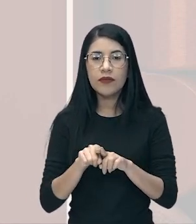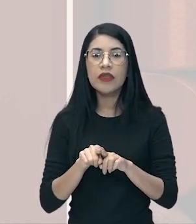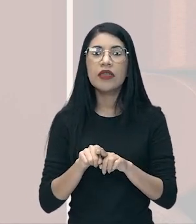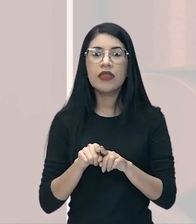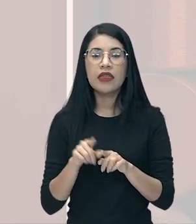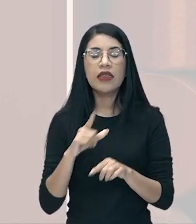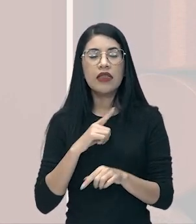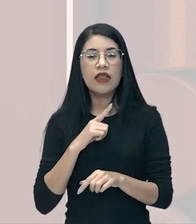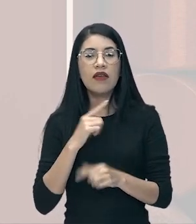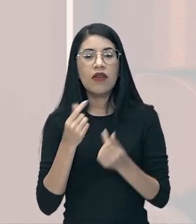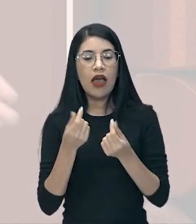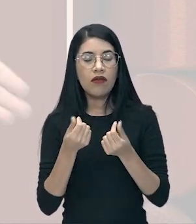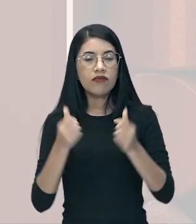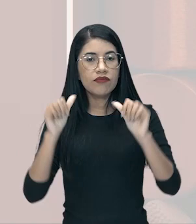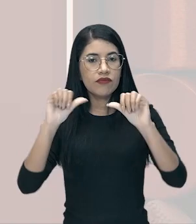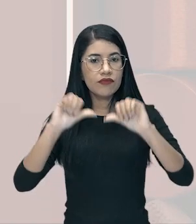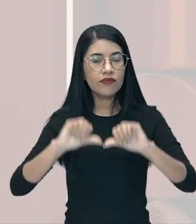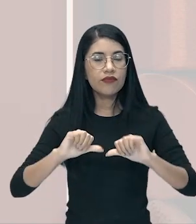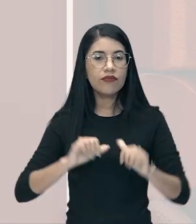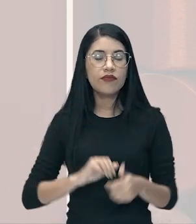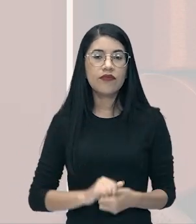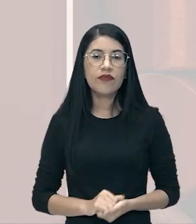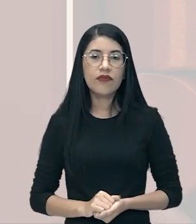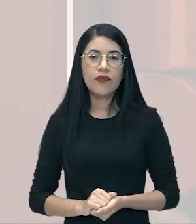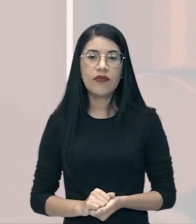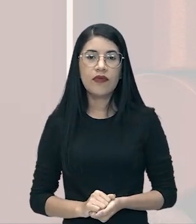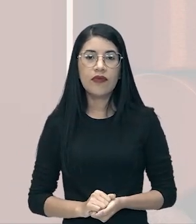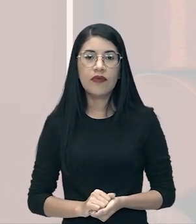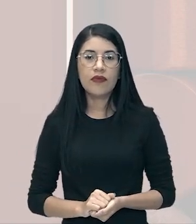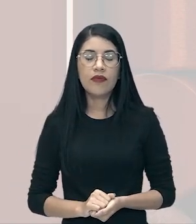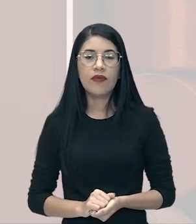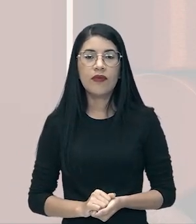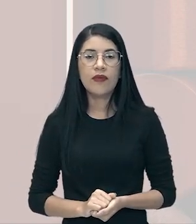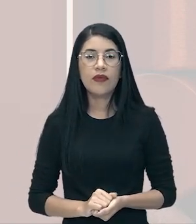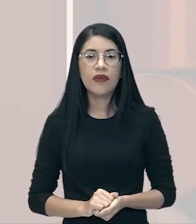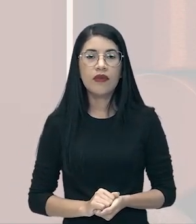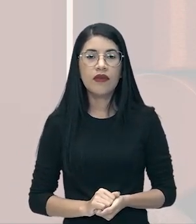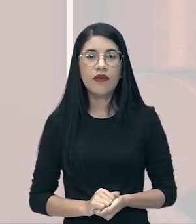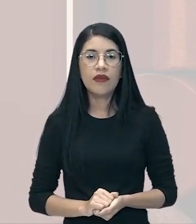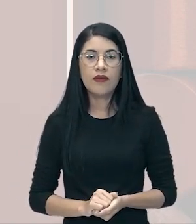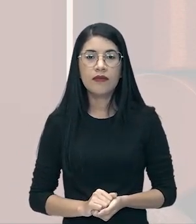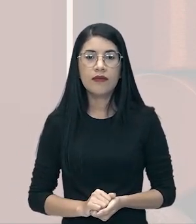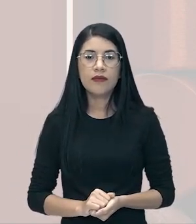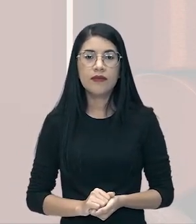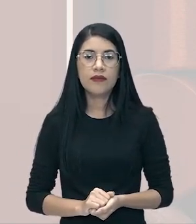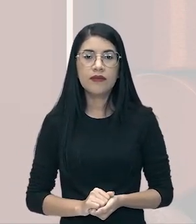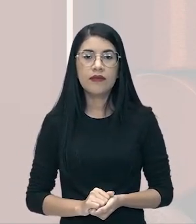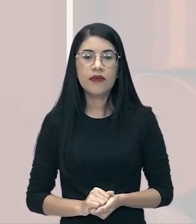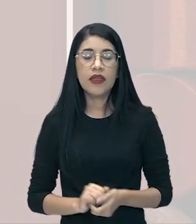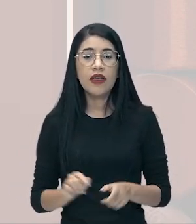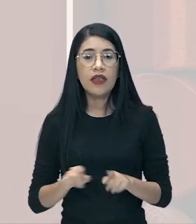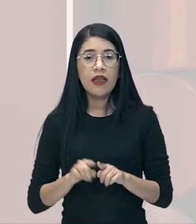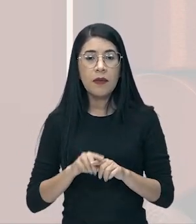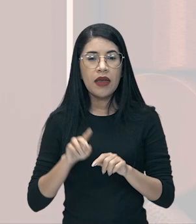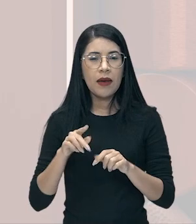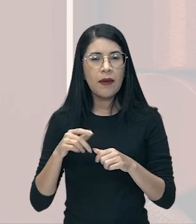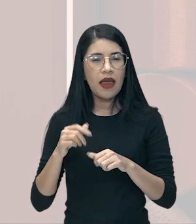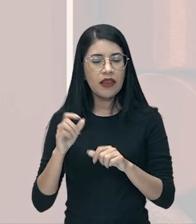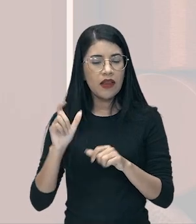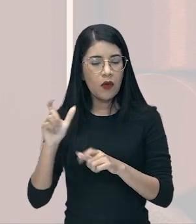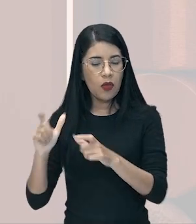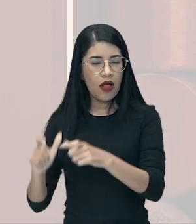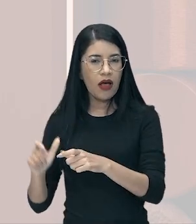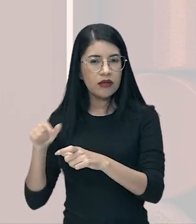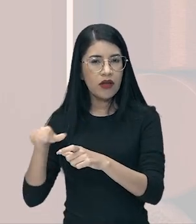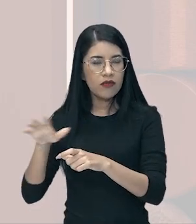efeitos catastróficos na sua economia e a crise deixou de ser algo local, americano e passou a ser